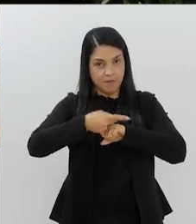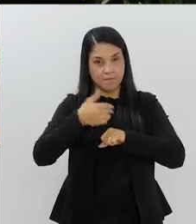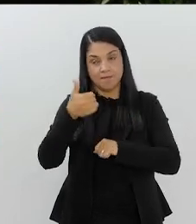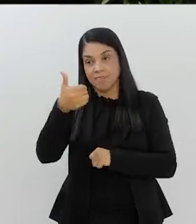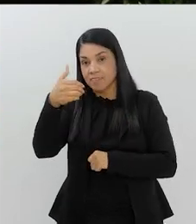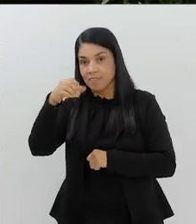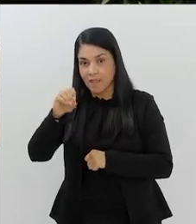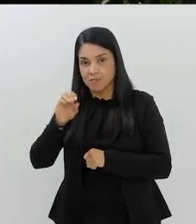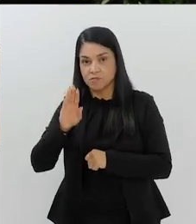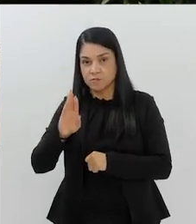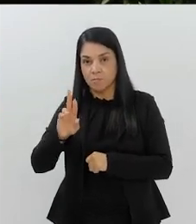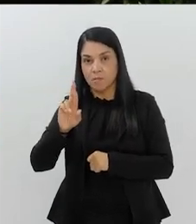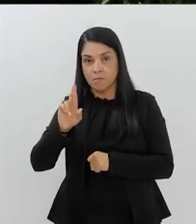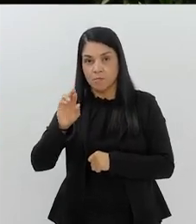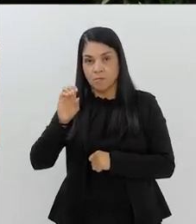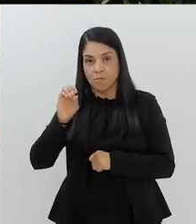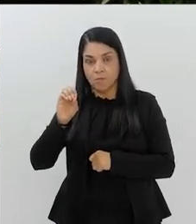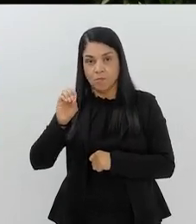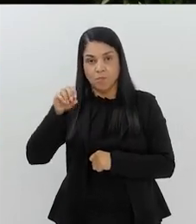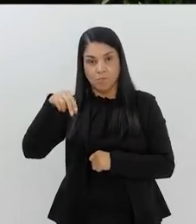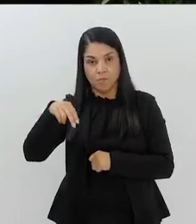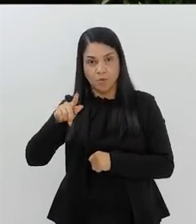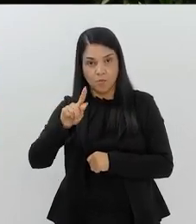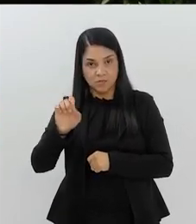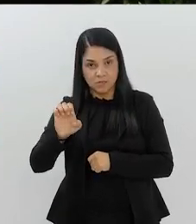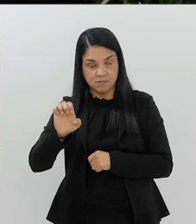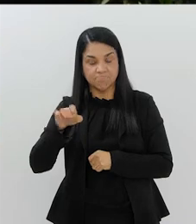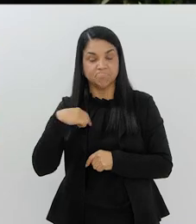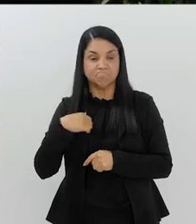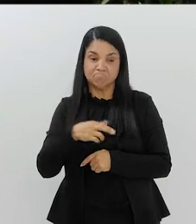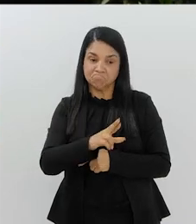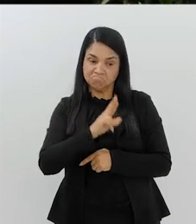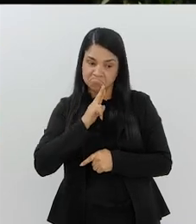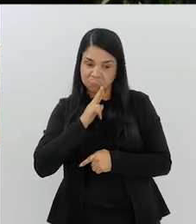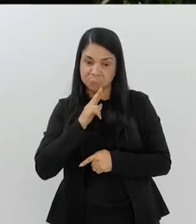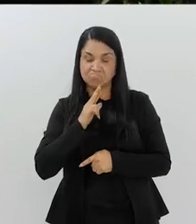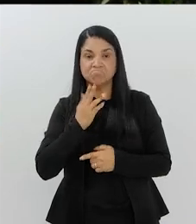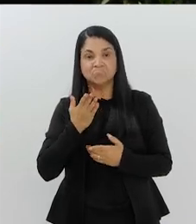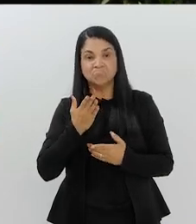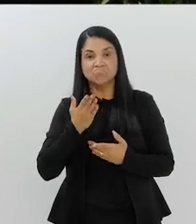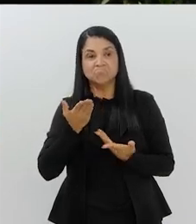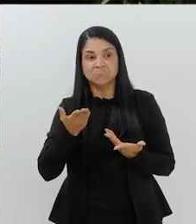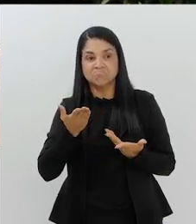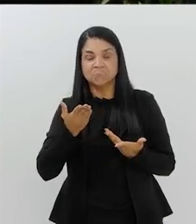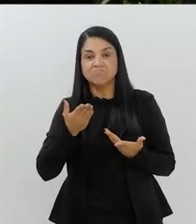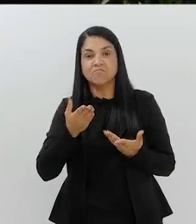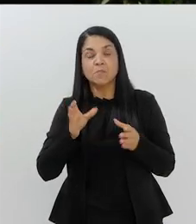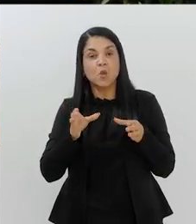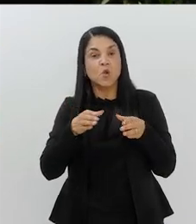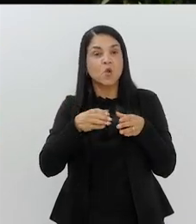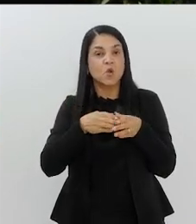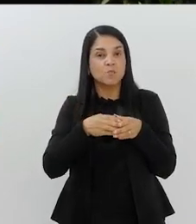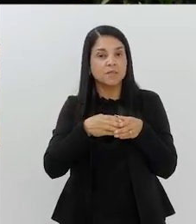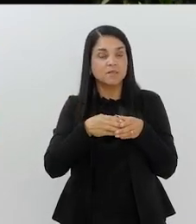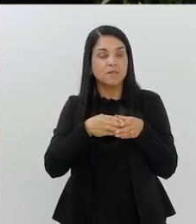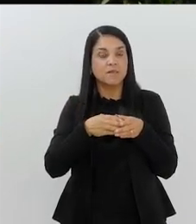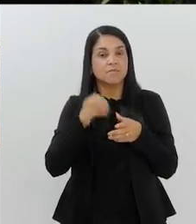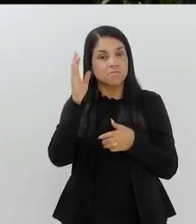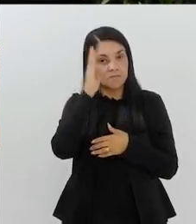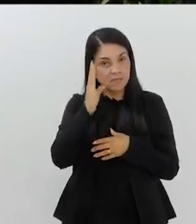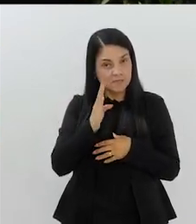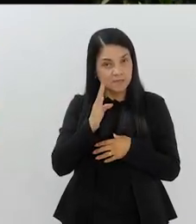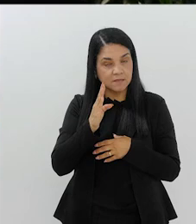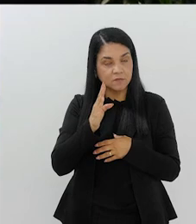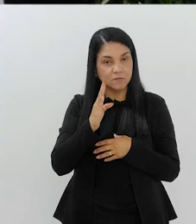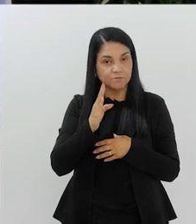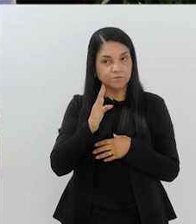sete de prata e dez de bronze, que foi um resultado considerado, até bem exitoso, pelo COBE, pelo Comitê Olímpico